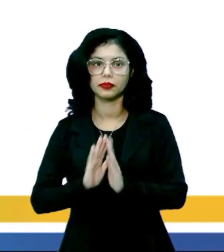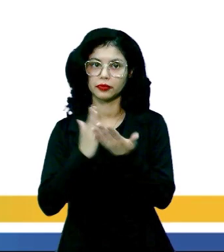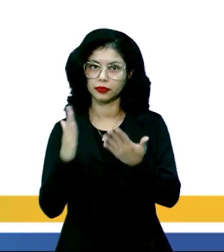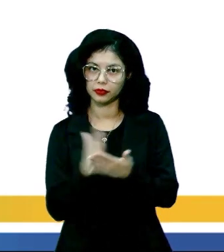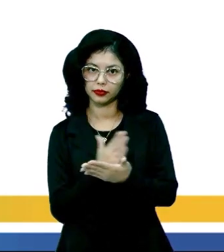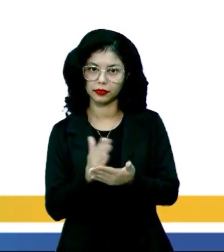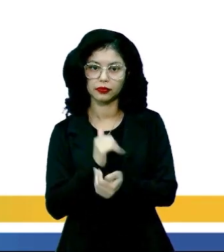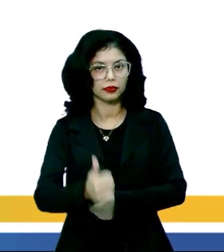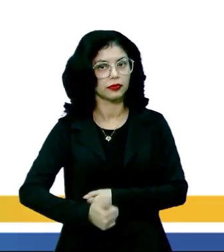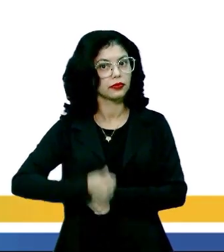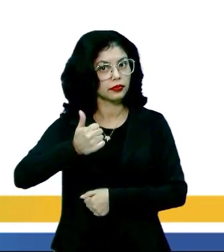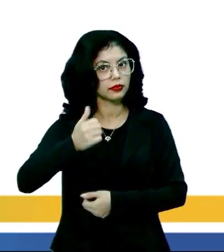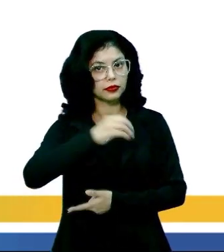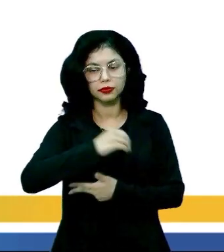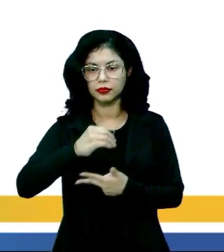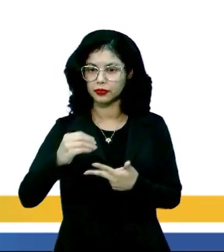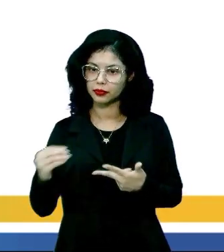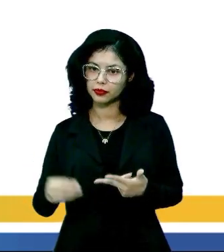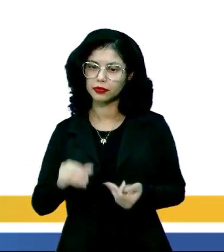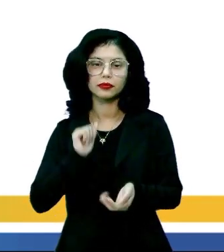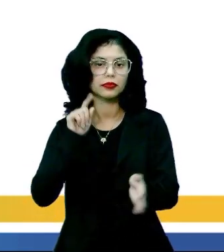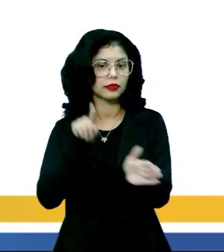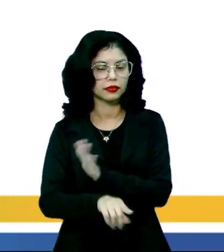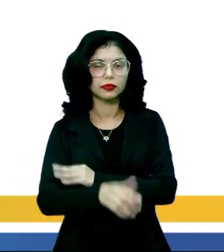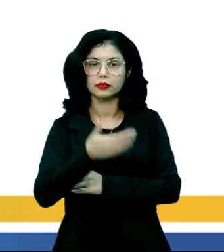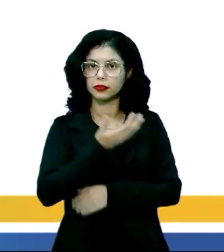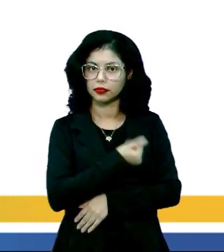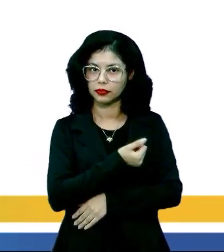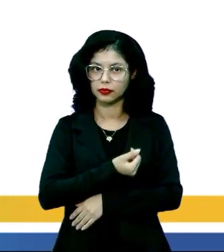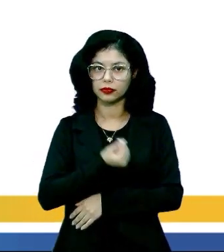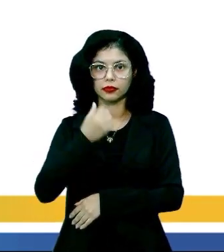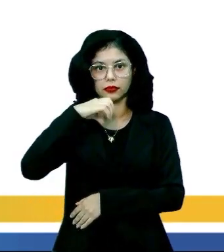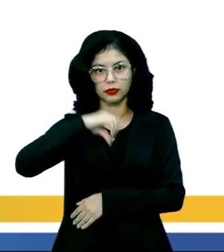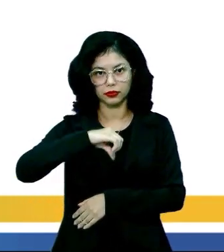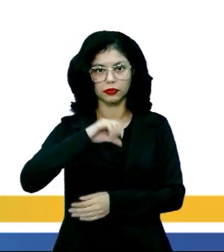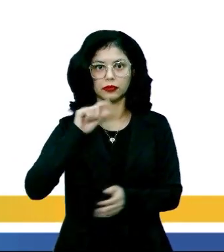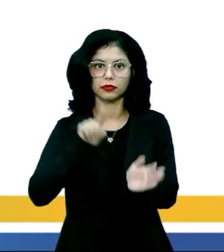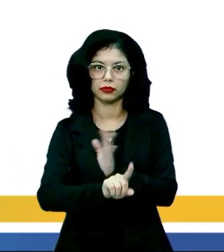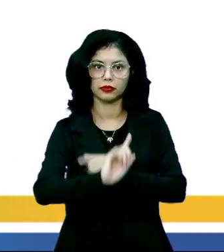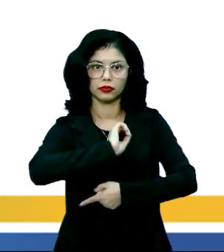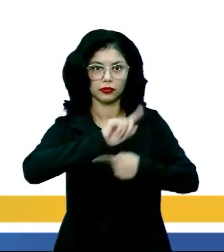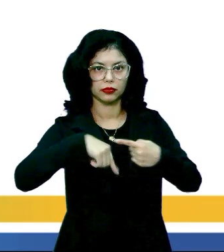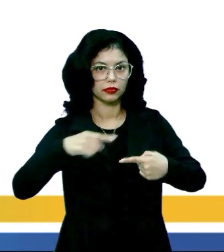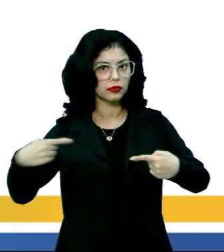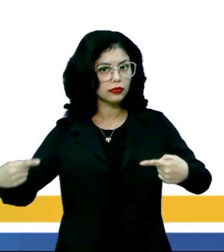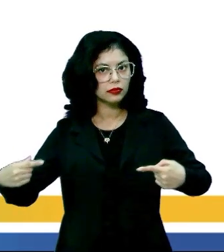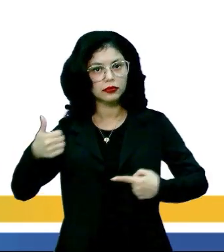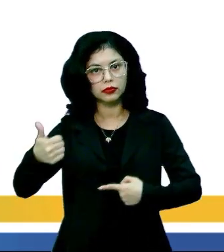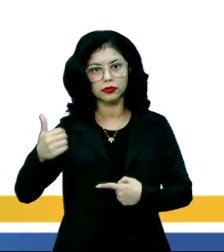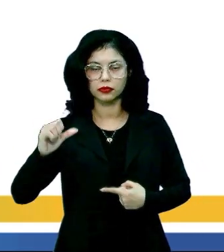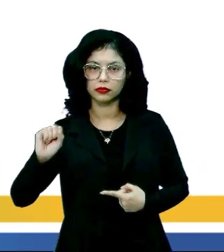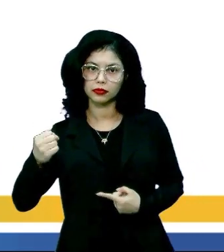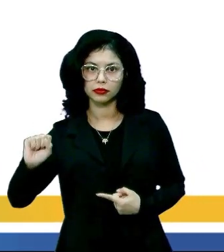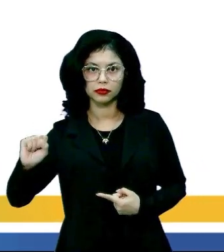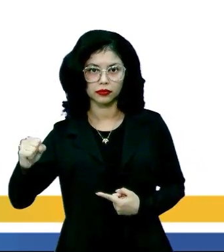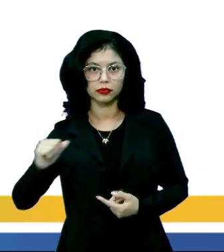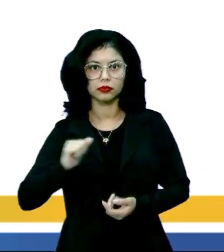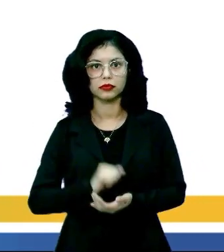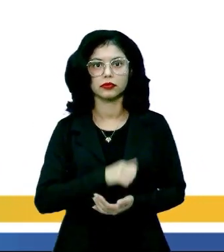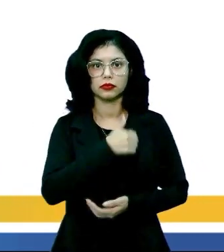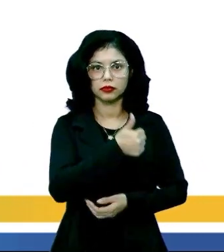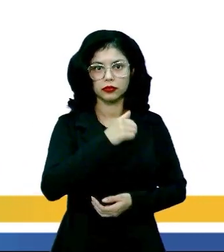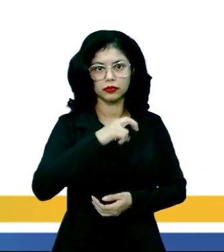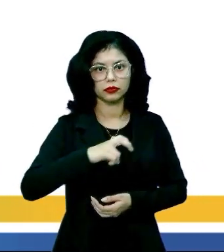livro A Prova Enem, questão número 9, que está dividida em duas páginas.